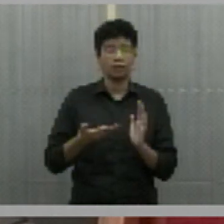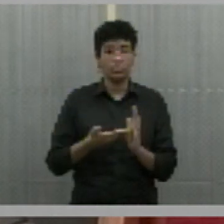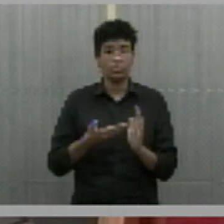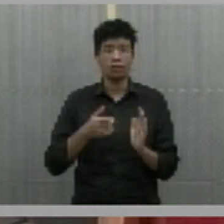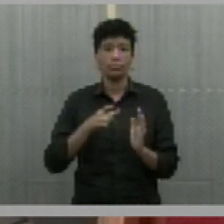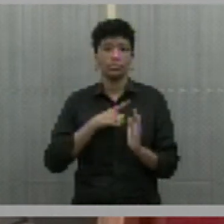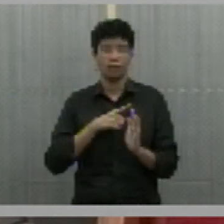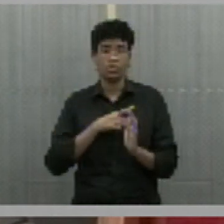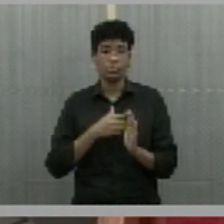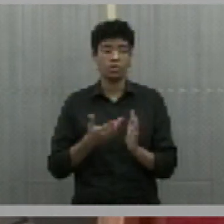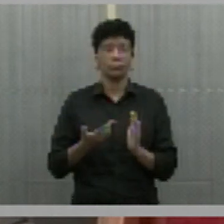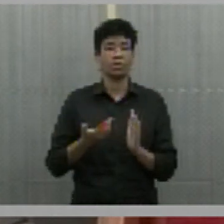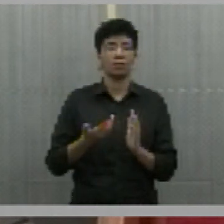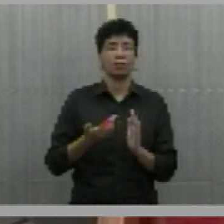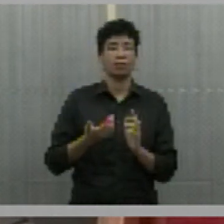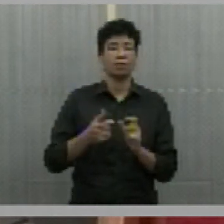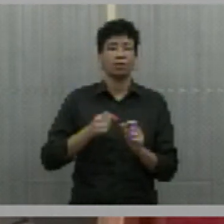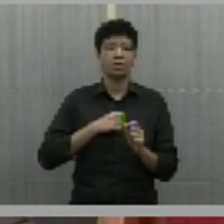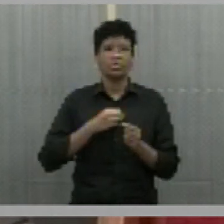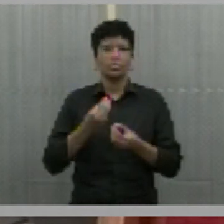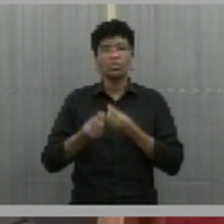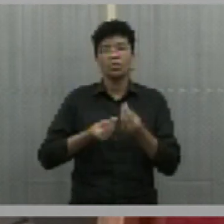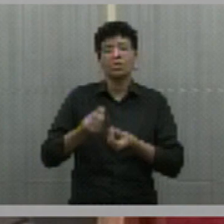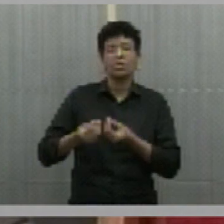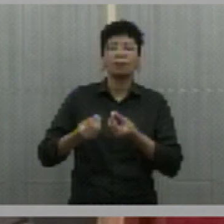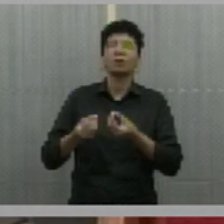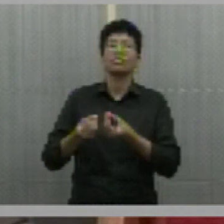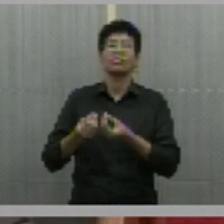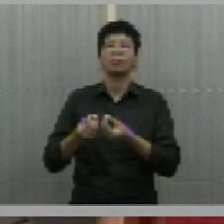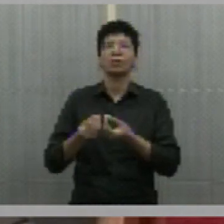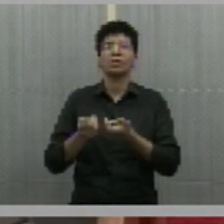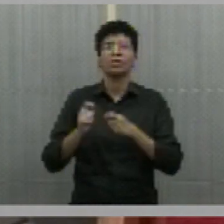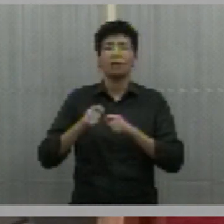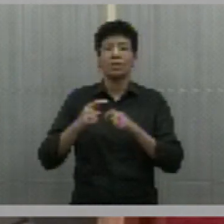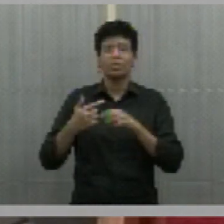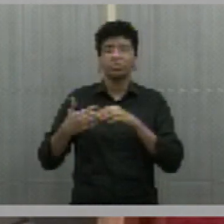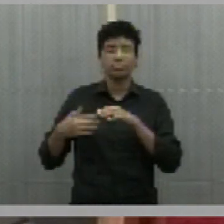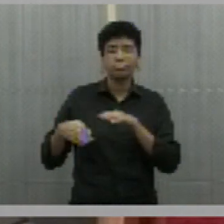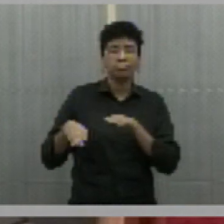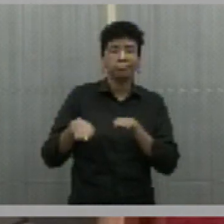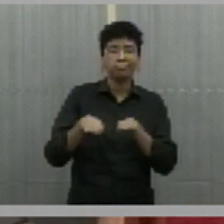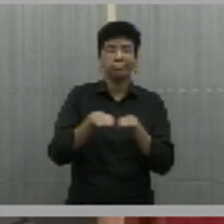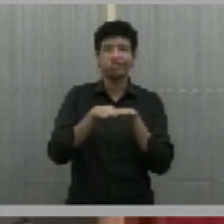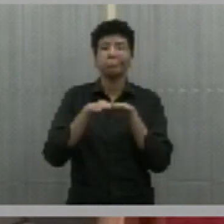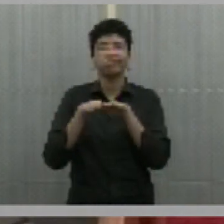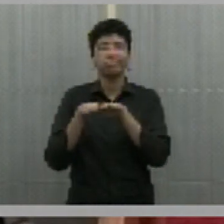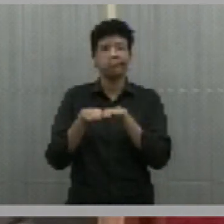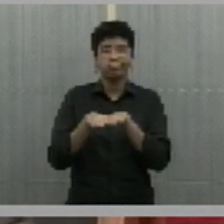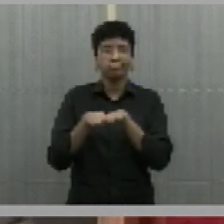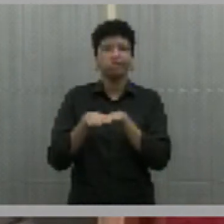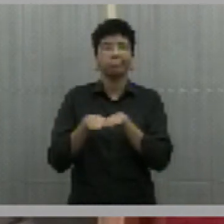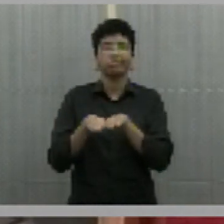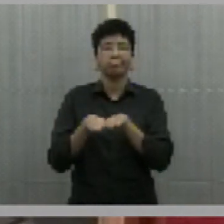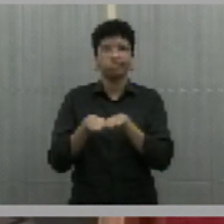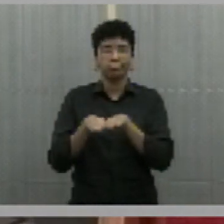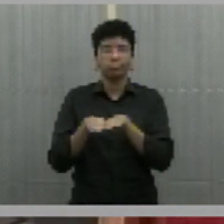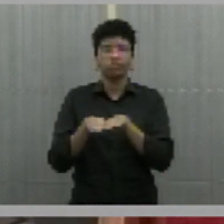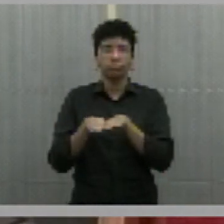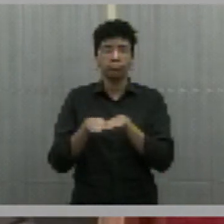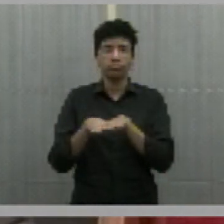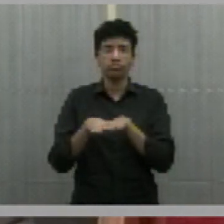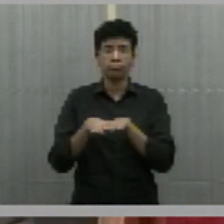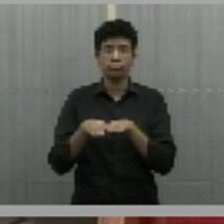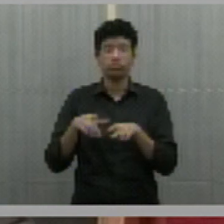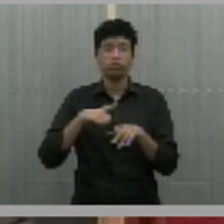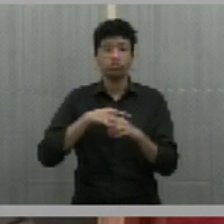exatamente estratificar, graduar cada passo da carreira do servidor. Nós não